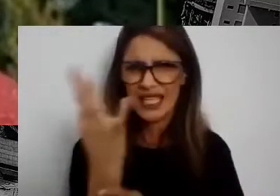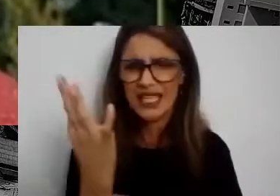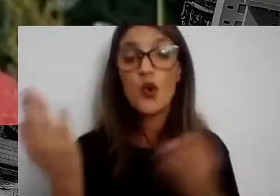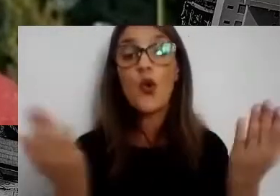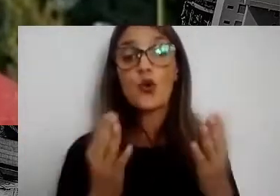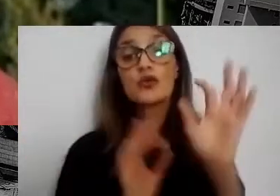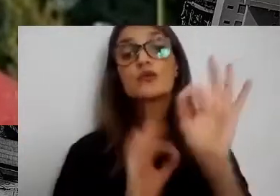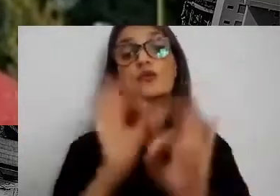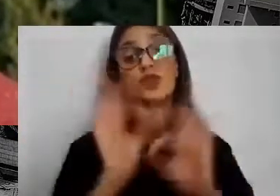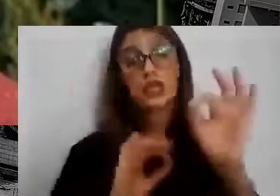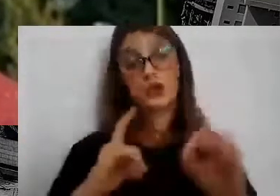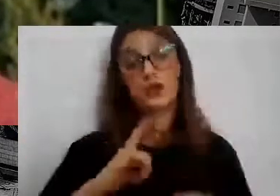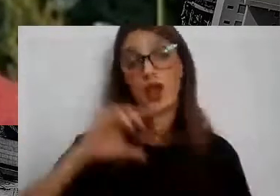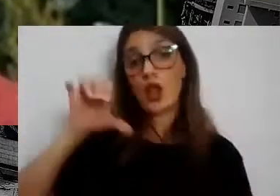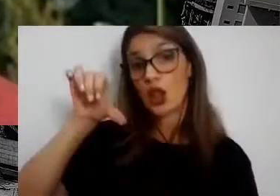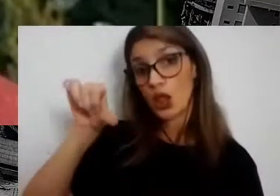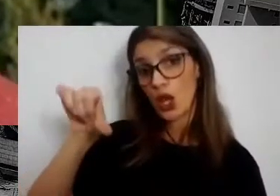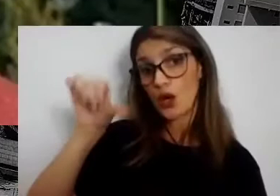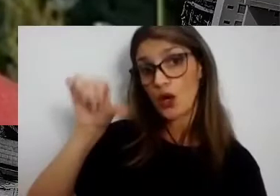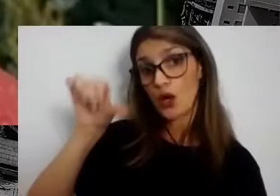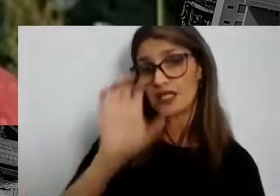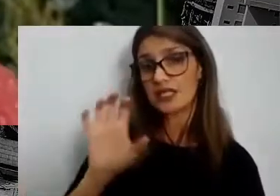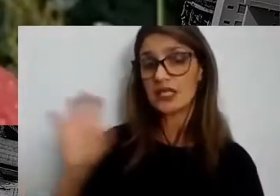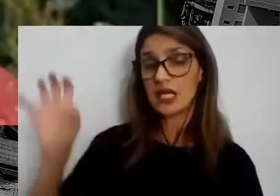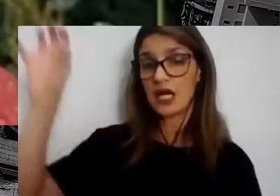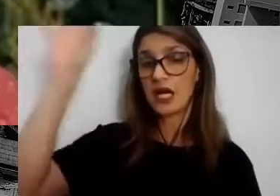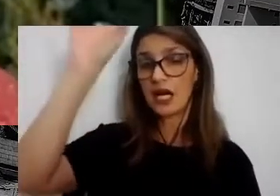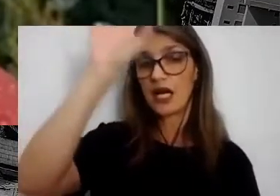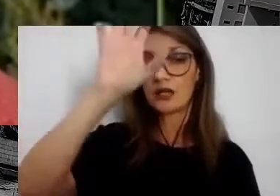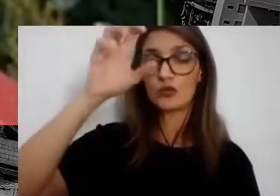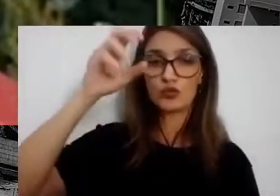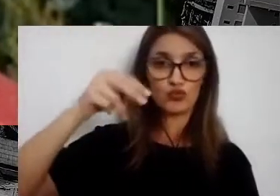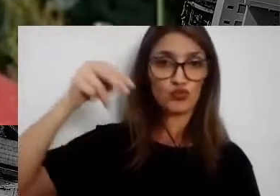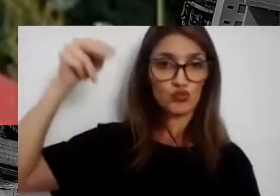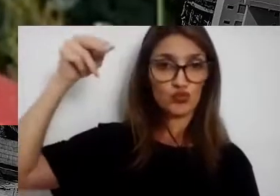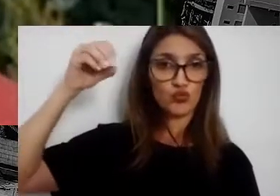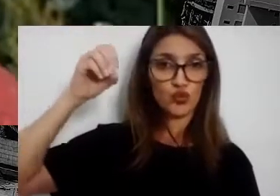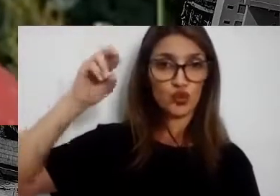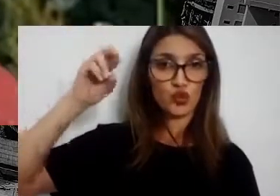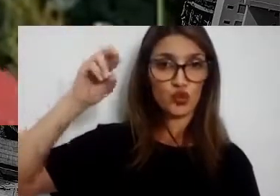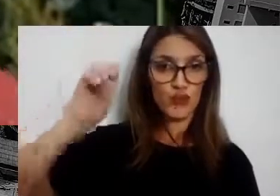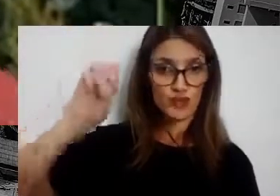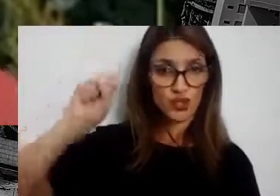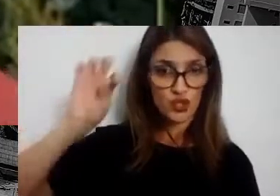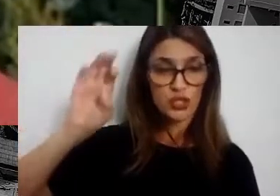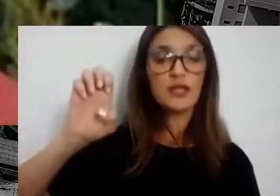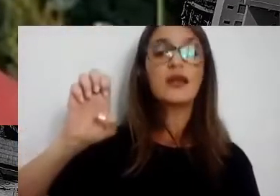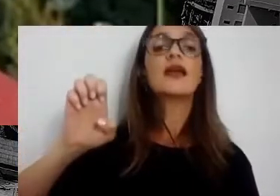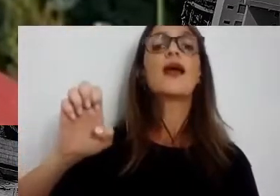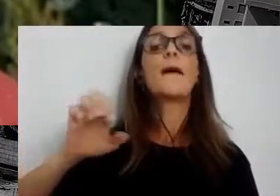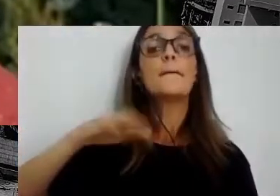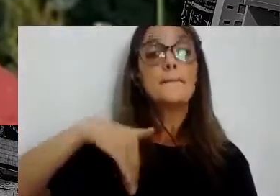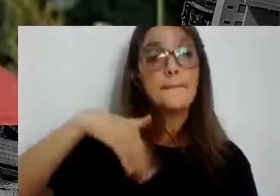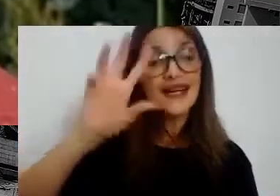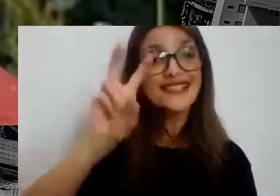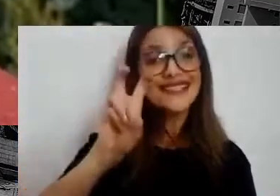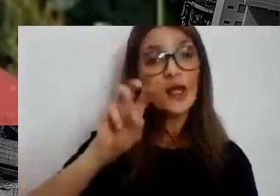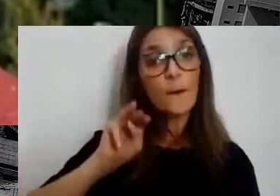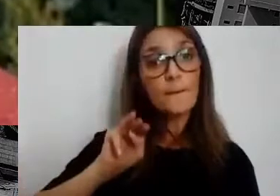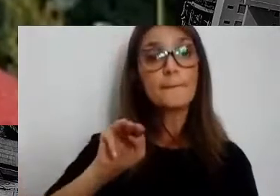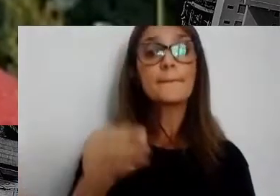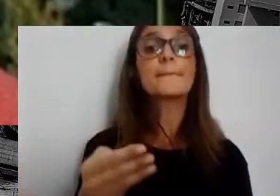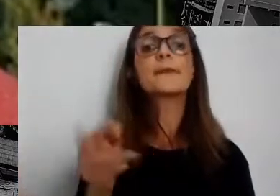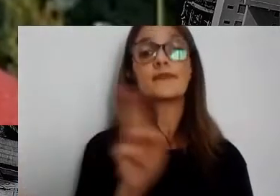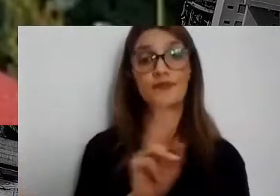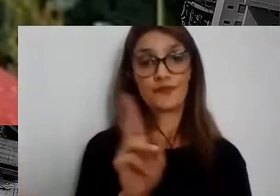nos nove estados do Semiárido Brasileiro. Até o momento, já foram arrecadados mais de 5 milhões de reais, totalmente